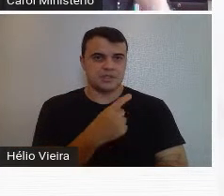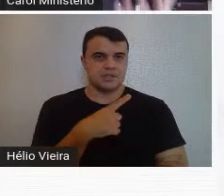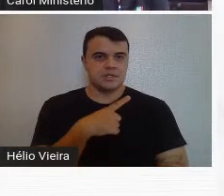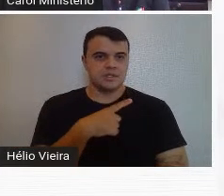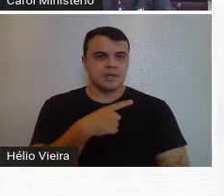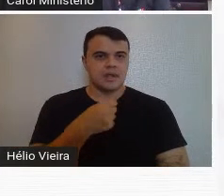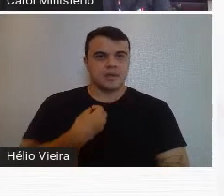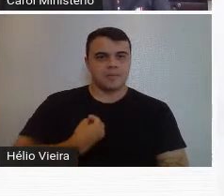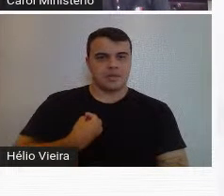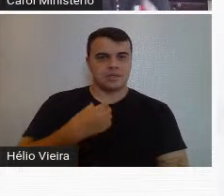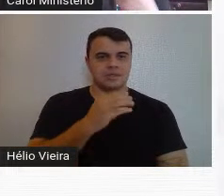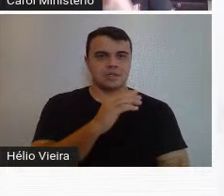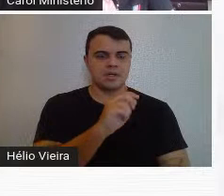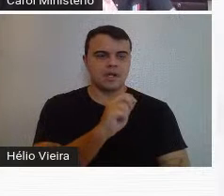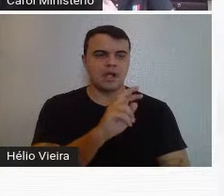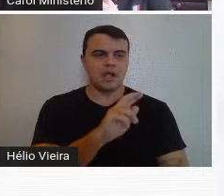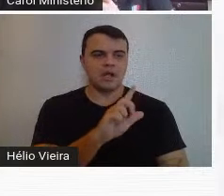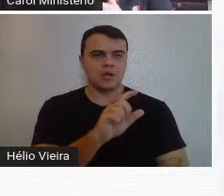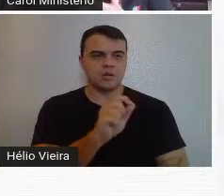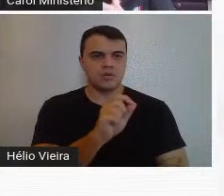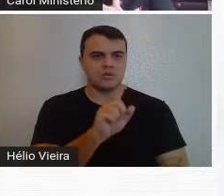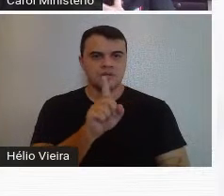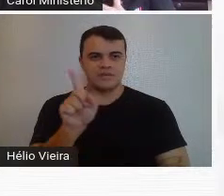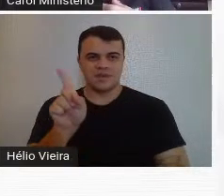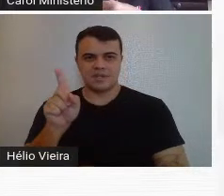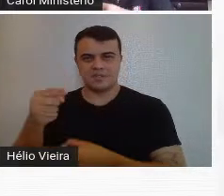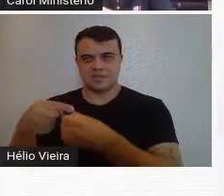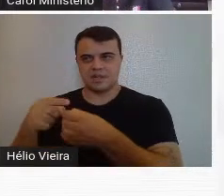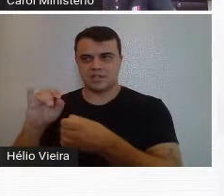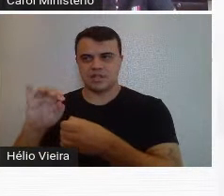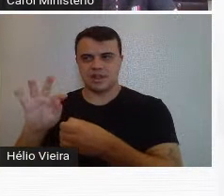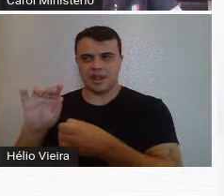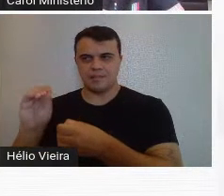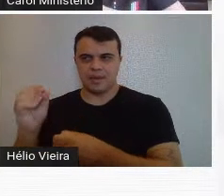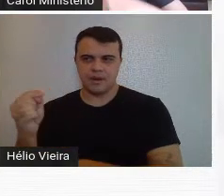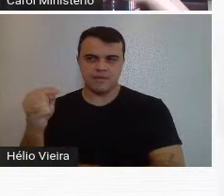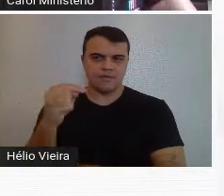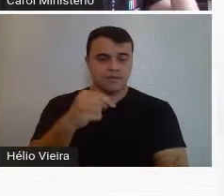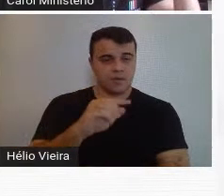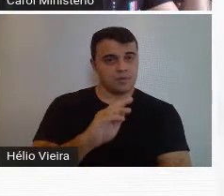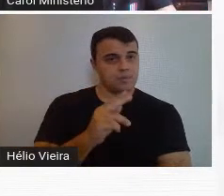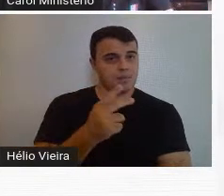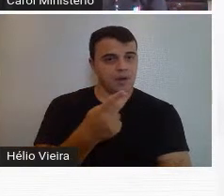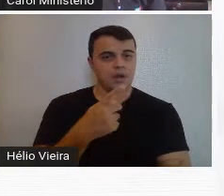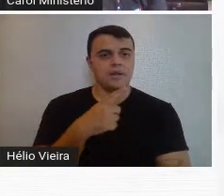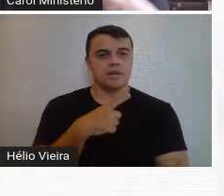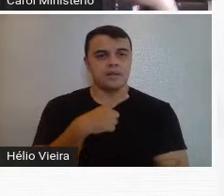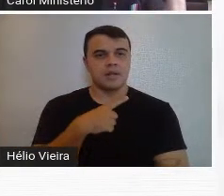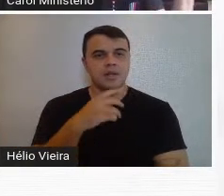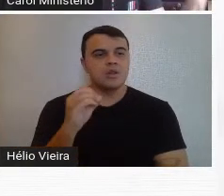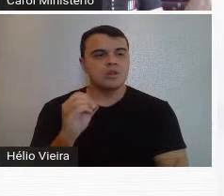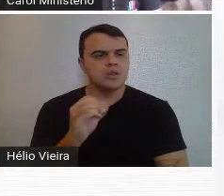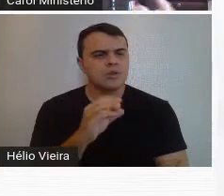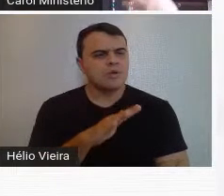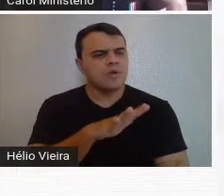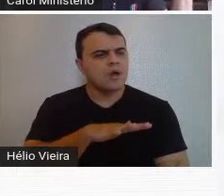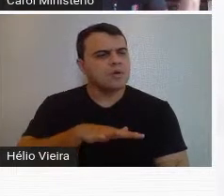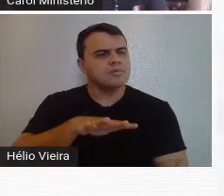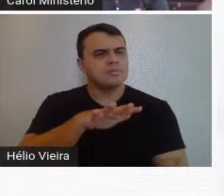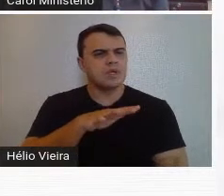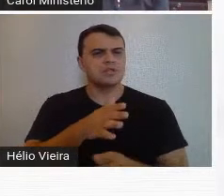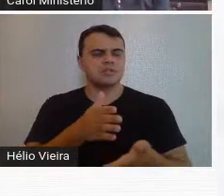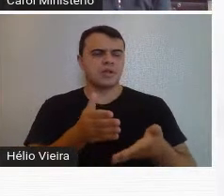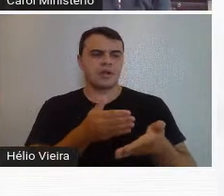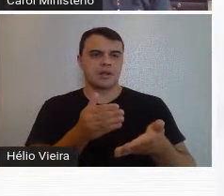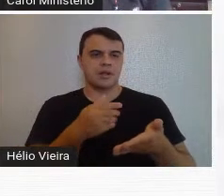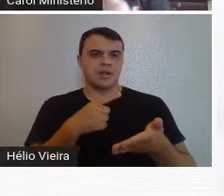a presença do Carlos do Monte Andrade vindo de Itabira é muito importante para a cidade. Ele também dá uma oxigenada no ambiente literário,